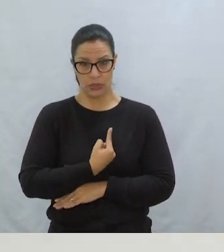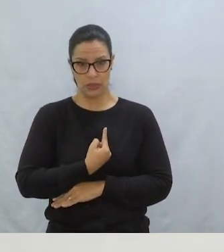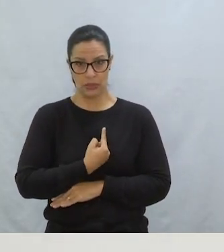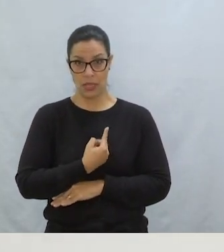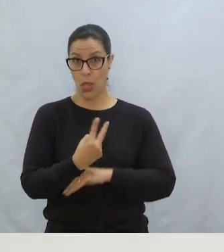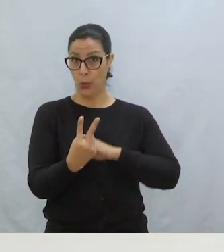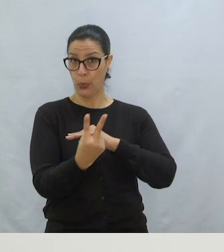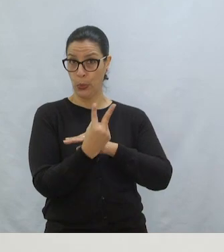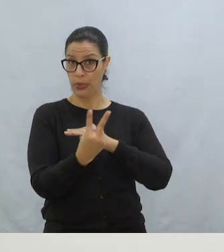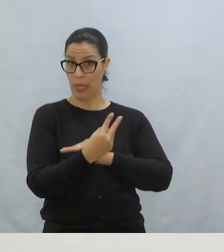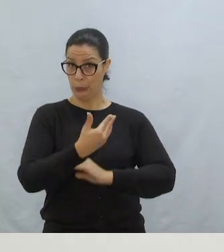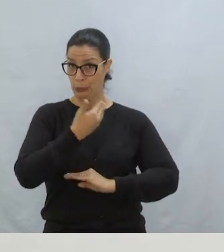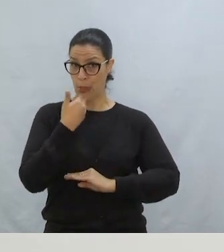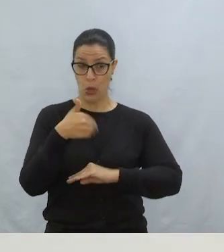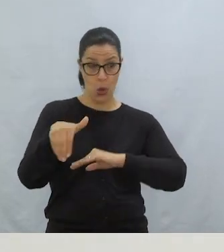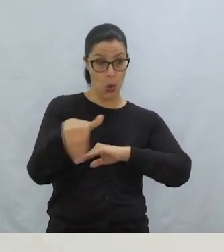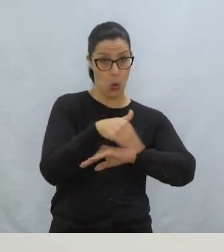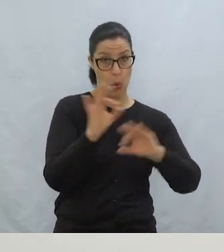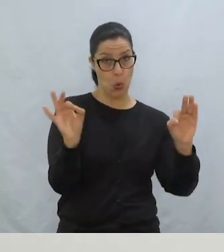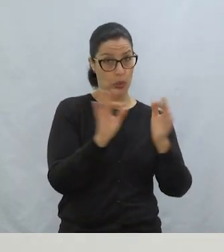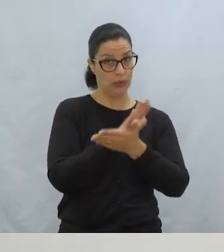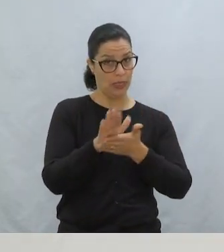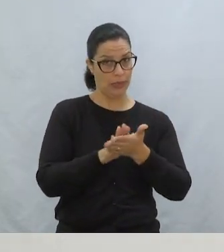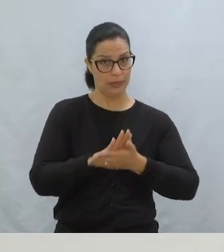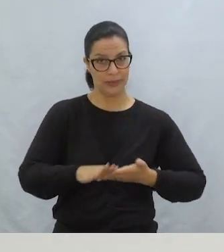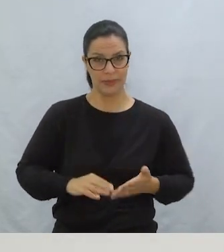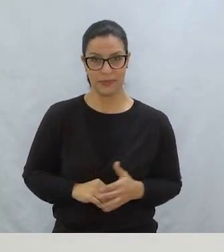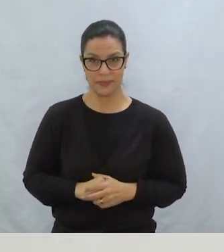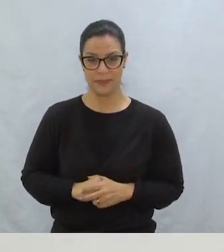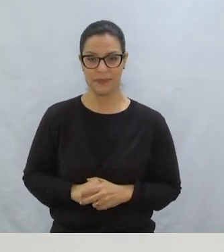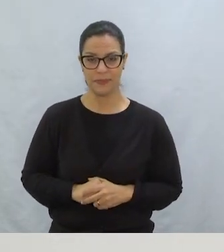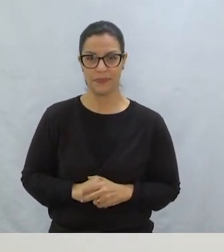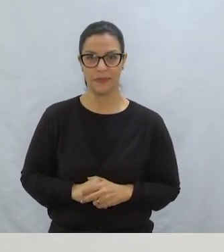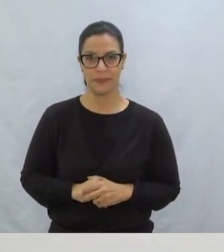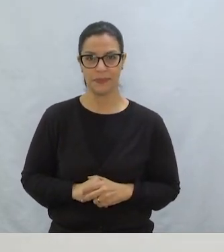indefesa Melhor não sair de casa